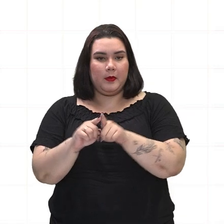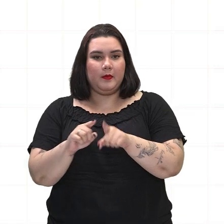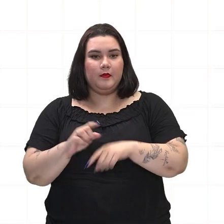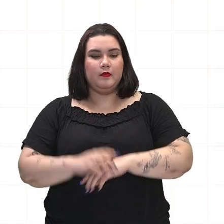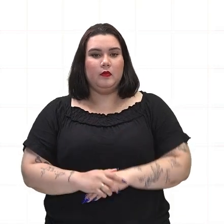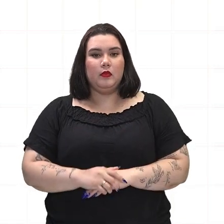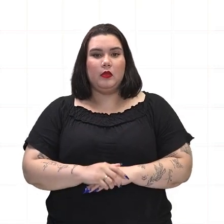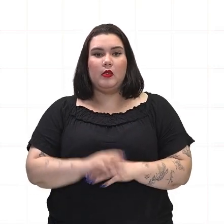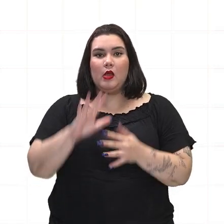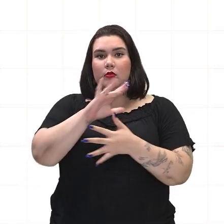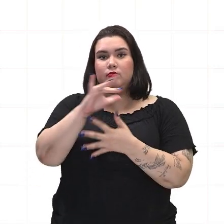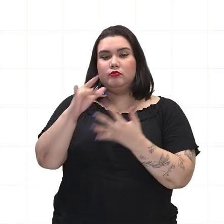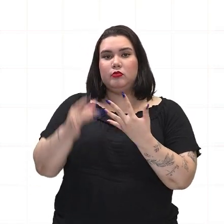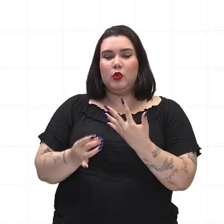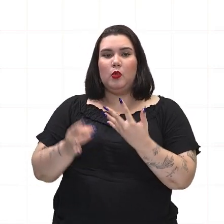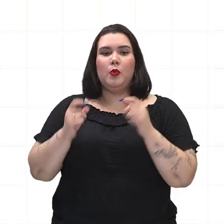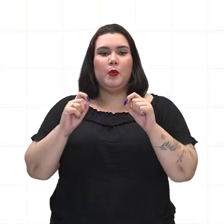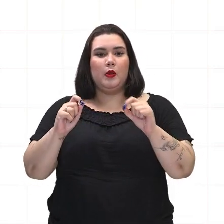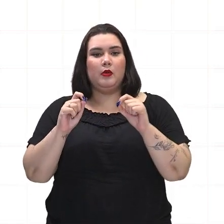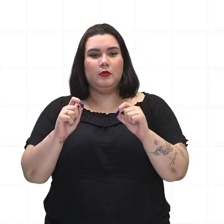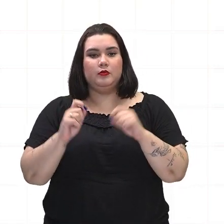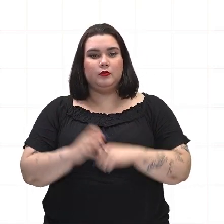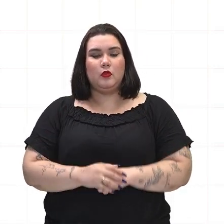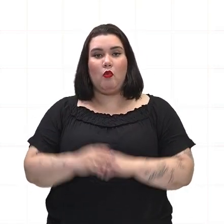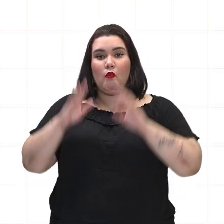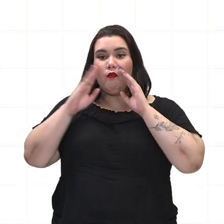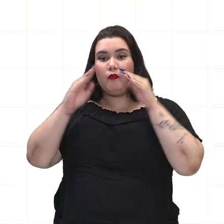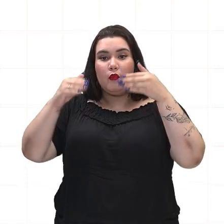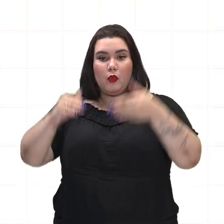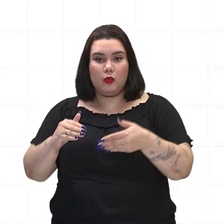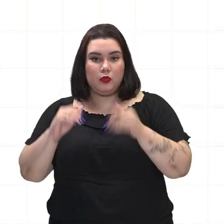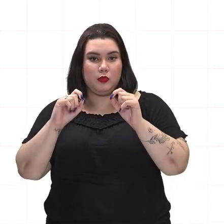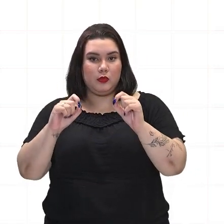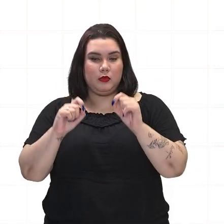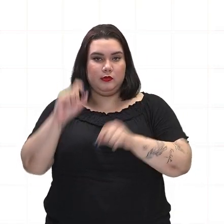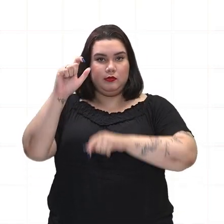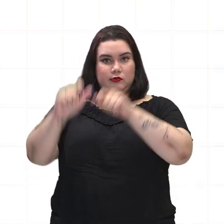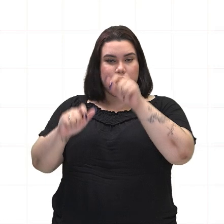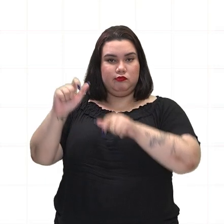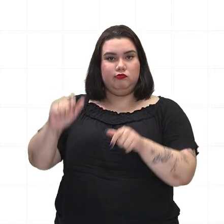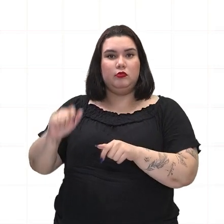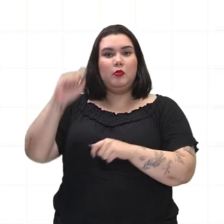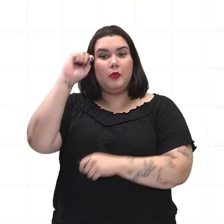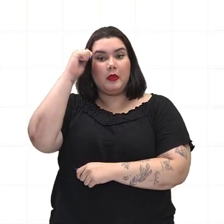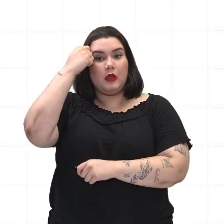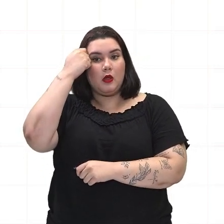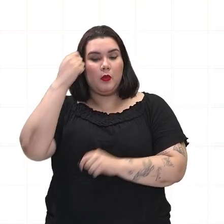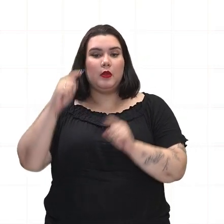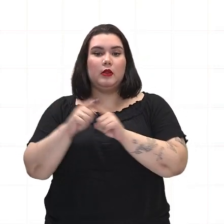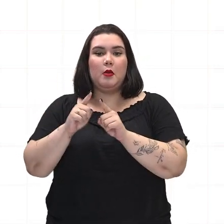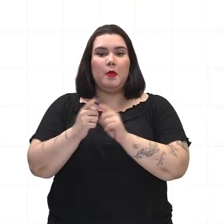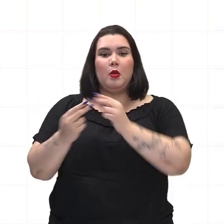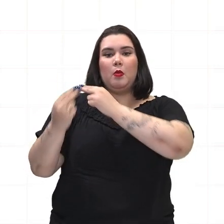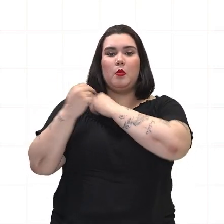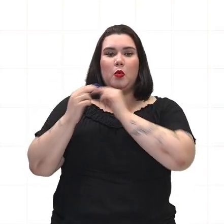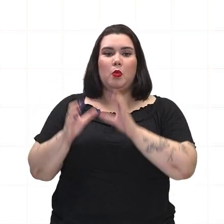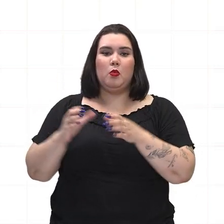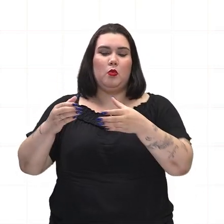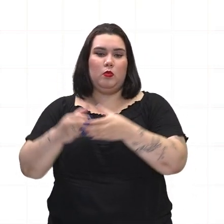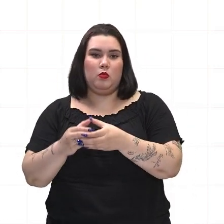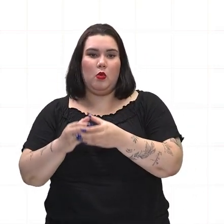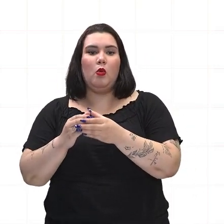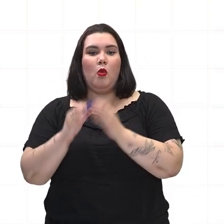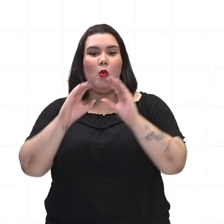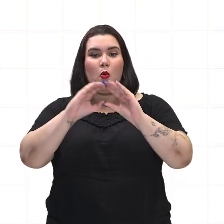No nosso detalhamento, nós vamos dar ênfase no seguinte, os negros e a tutela dos egressos da escravidão,